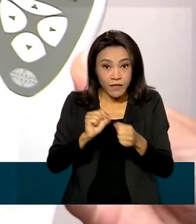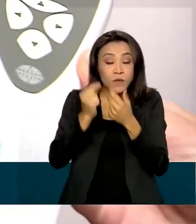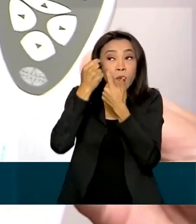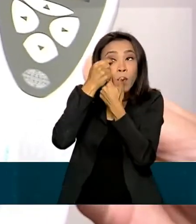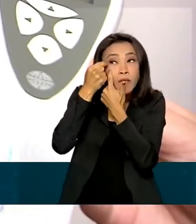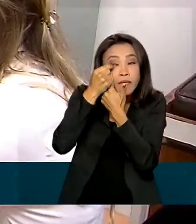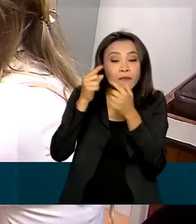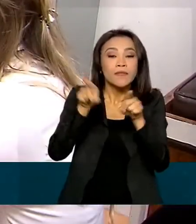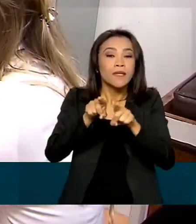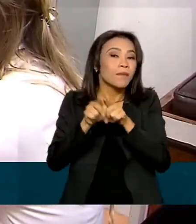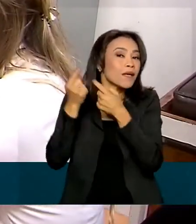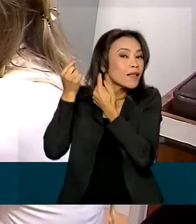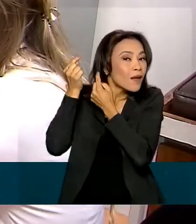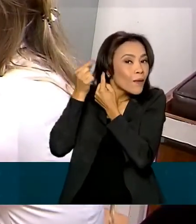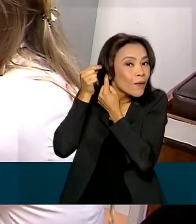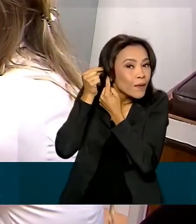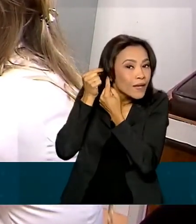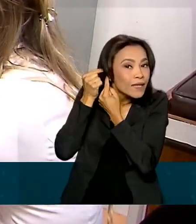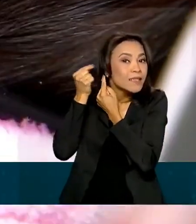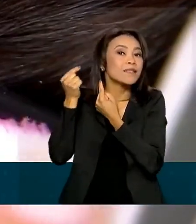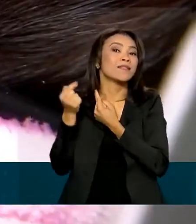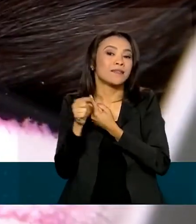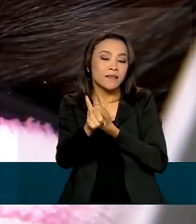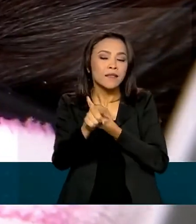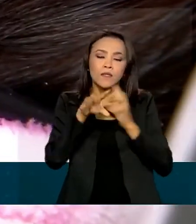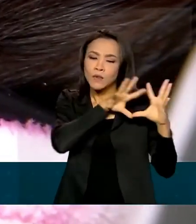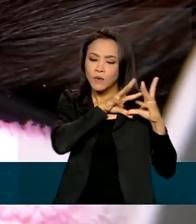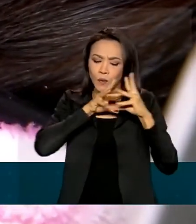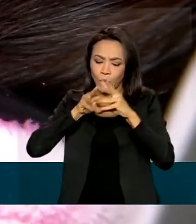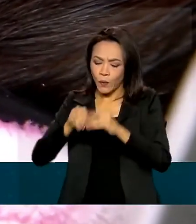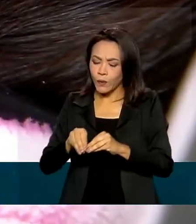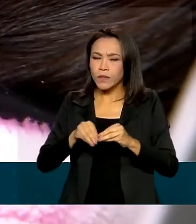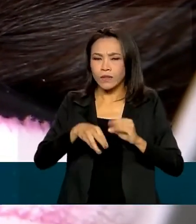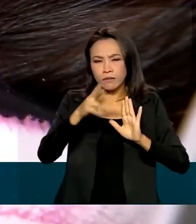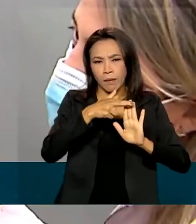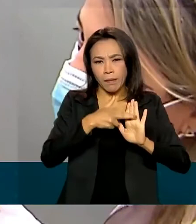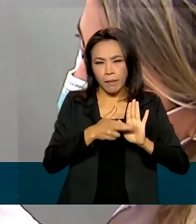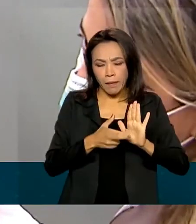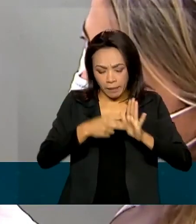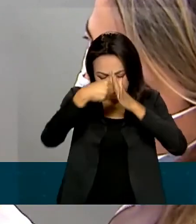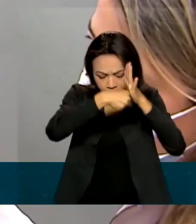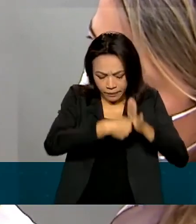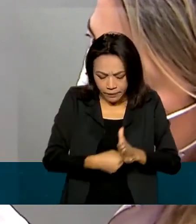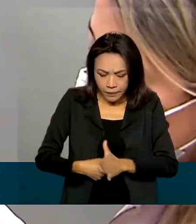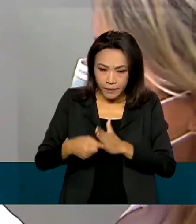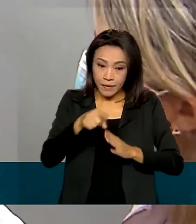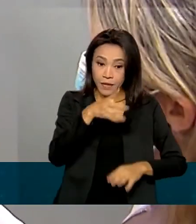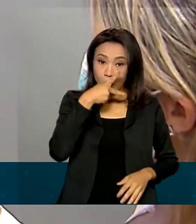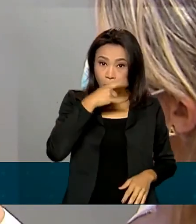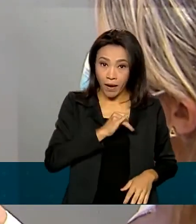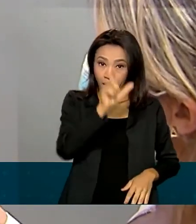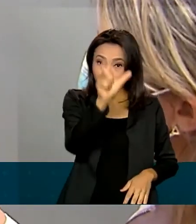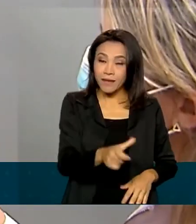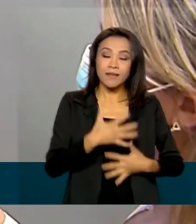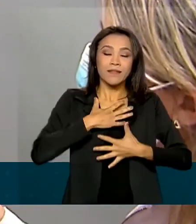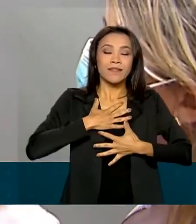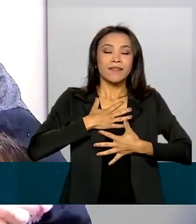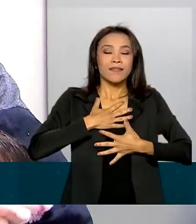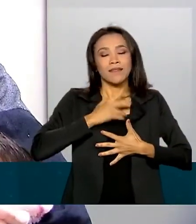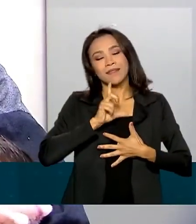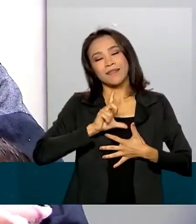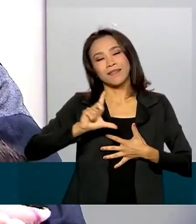e da orelhinha e a menina passou por todos os itens avaliados e o pai Tablo vai para casa tranquilo.